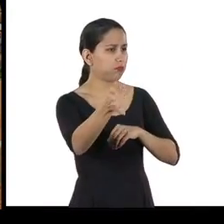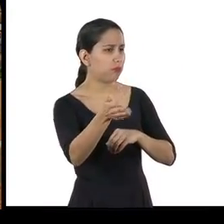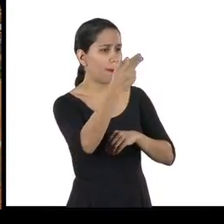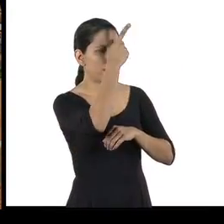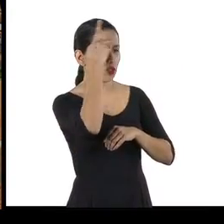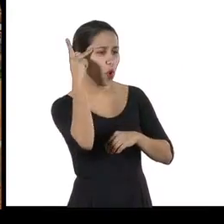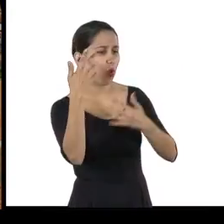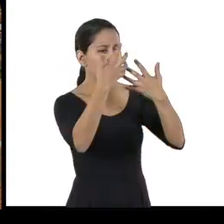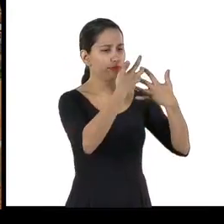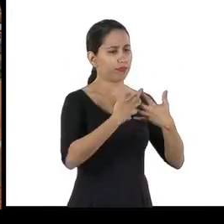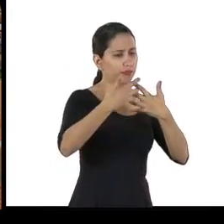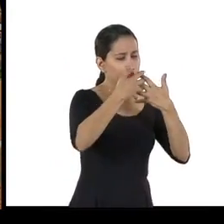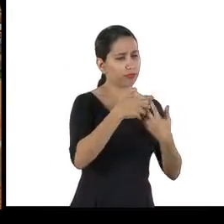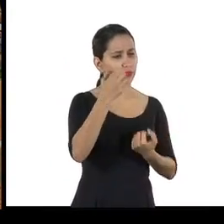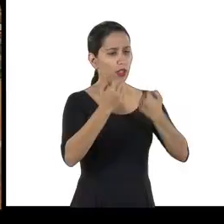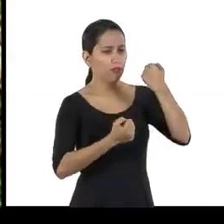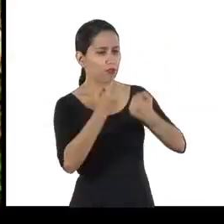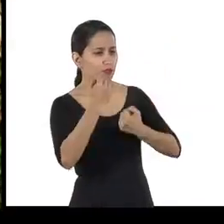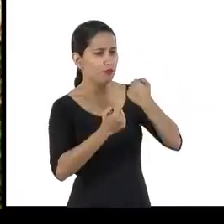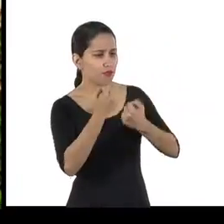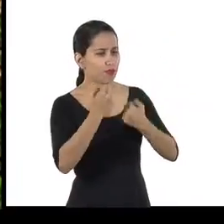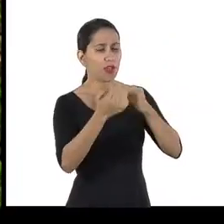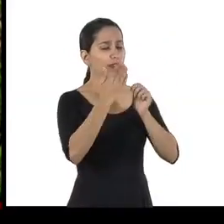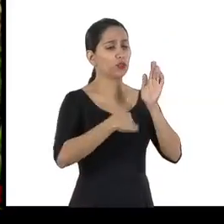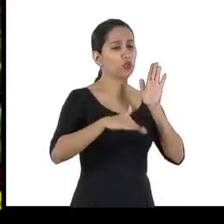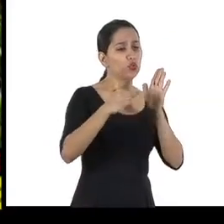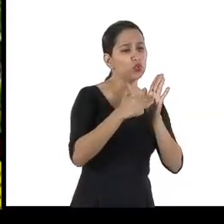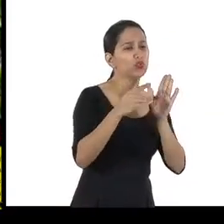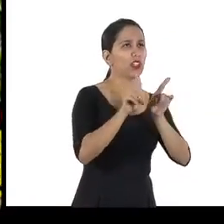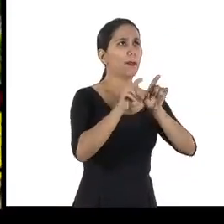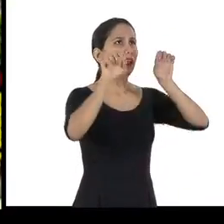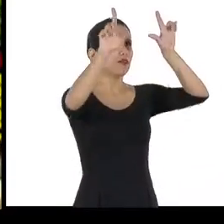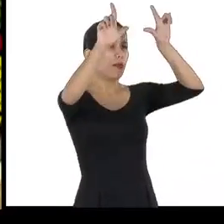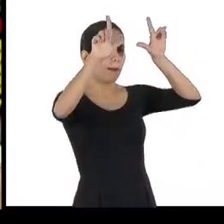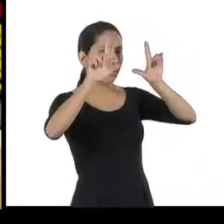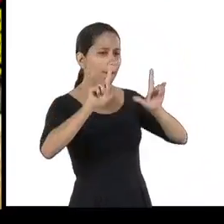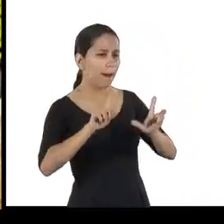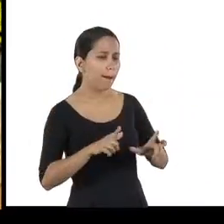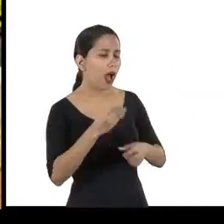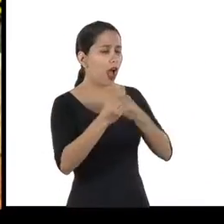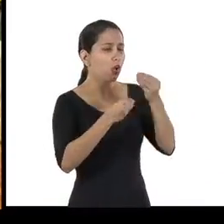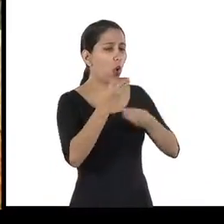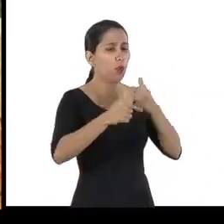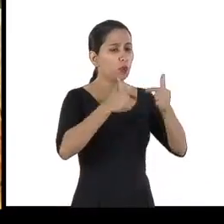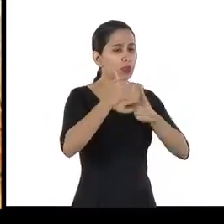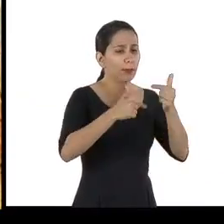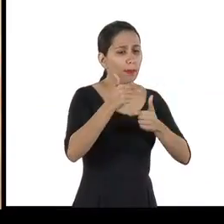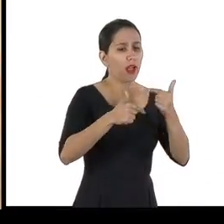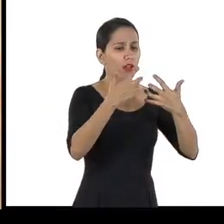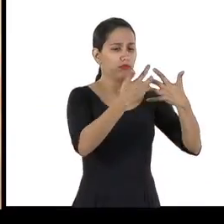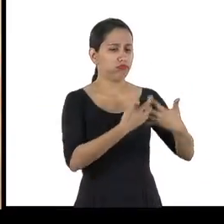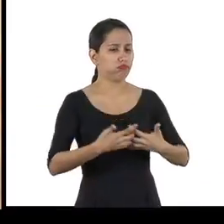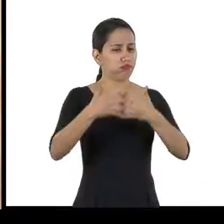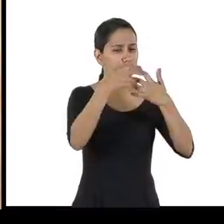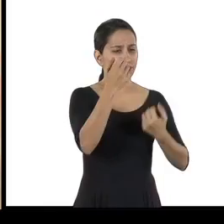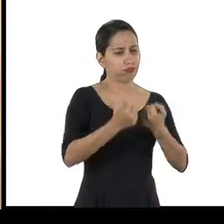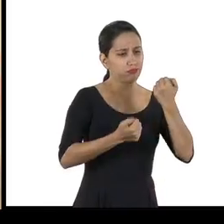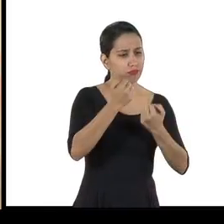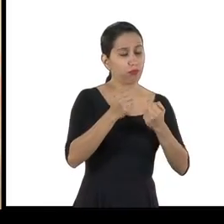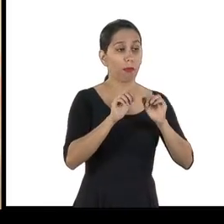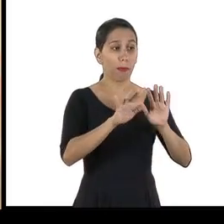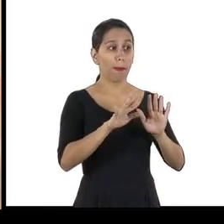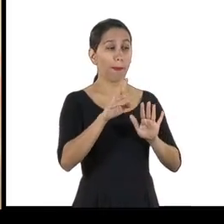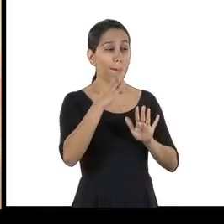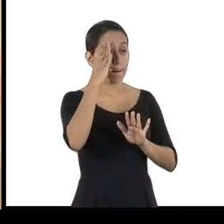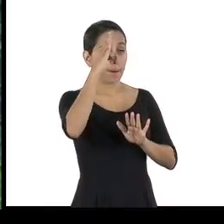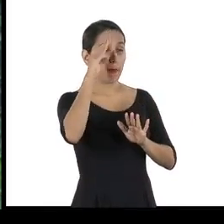passando pelas definições de via de acesso e sinalização no trânsito interno da mina. Lembrando que o objetivo principal do